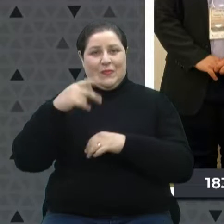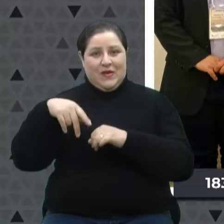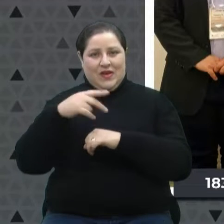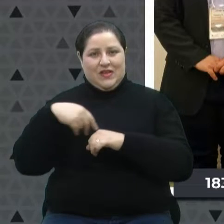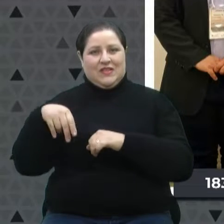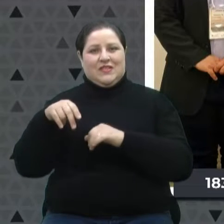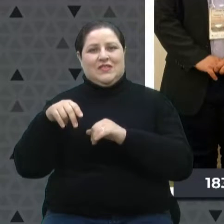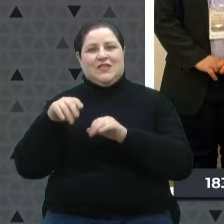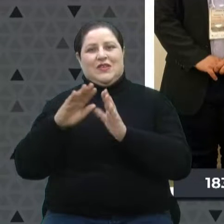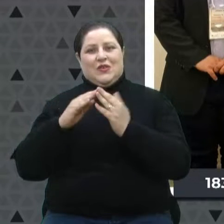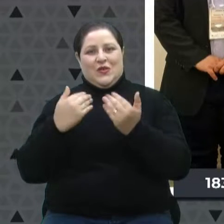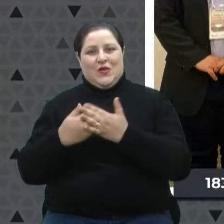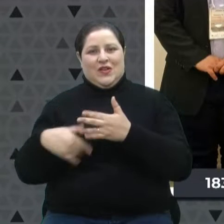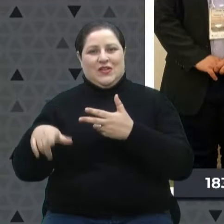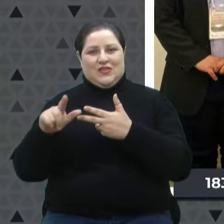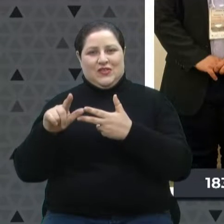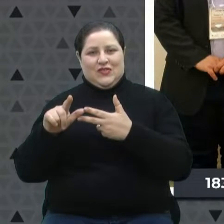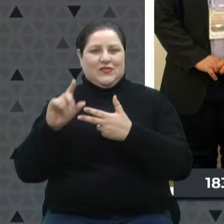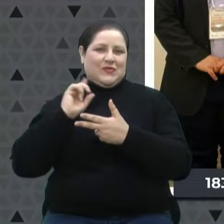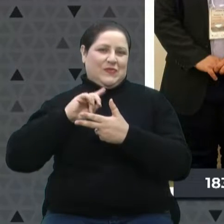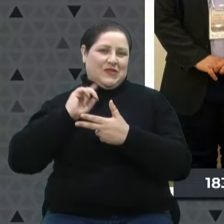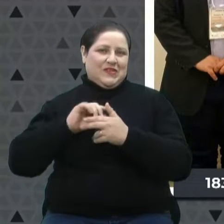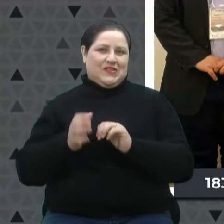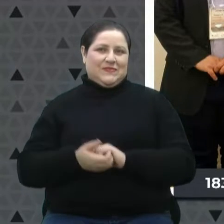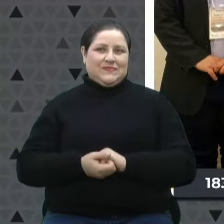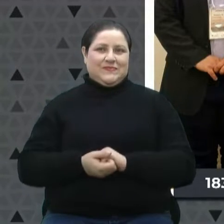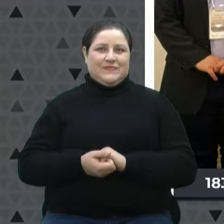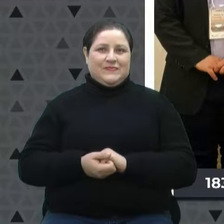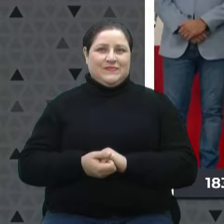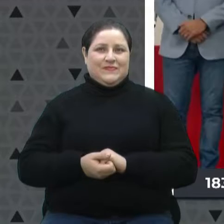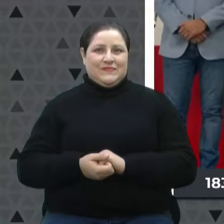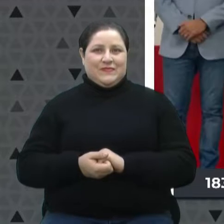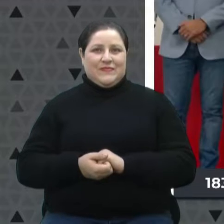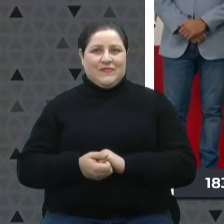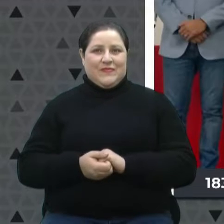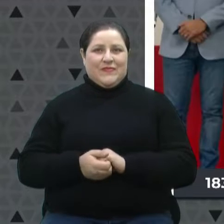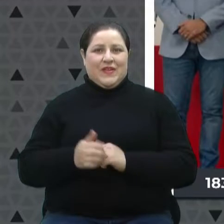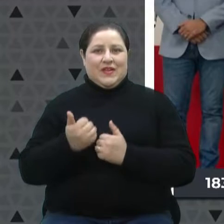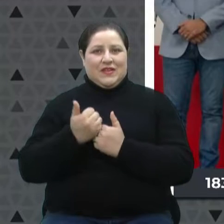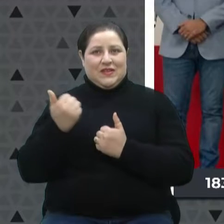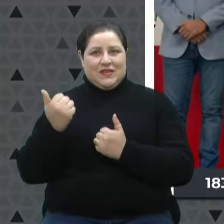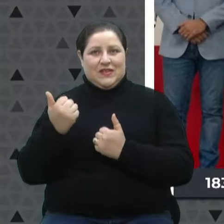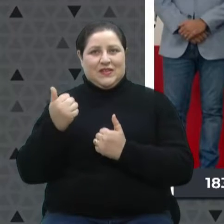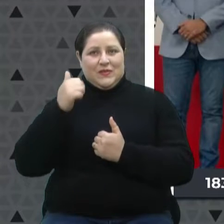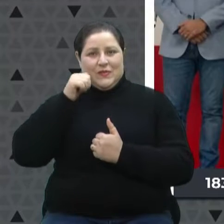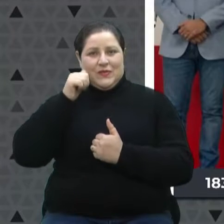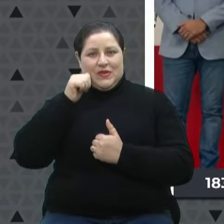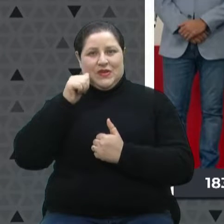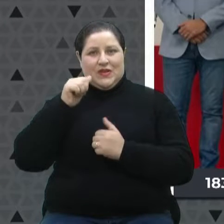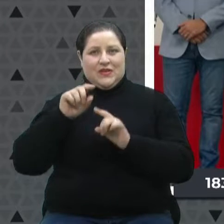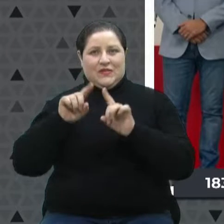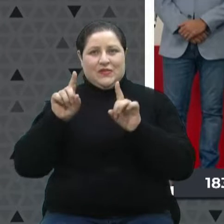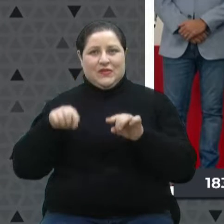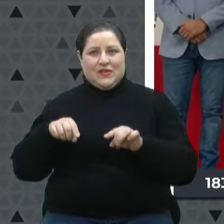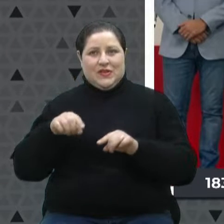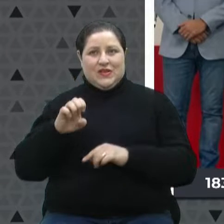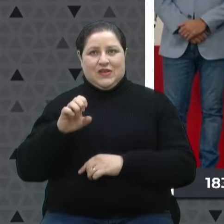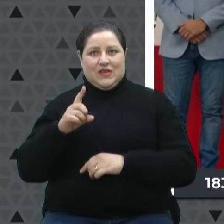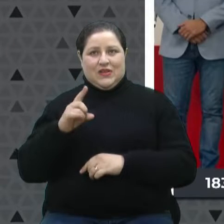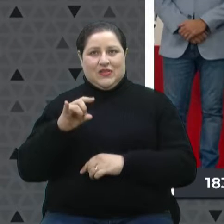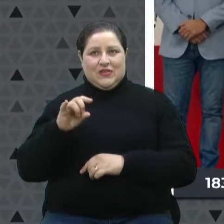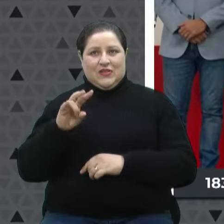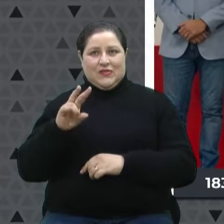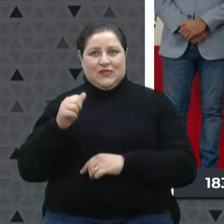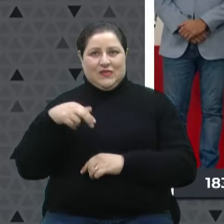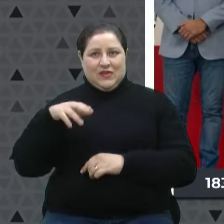de Minas Gerais. Acompanhada da assessora de redação e revisão dessa casa, a servidora Edivânia, que há anos atua de